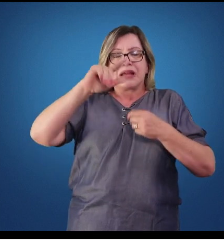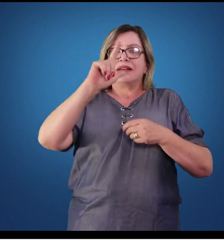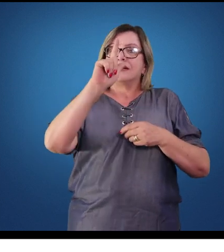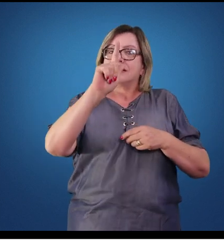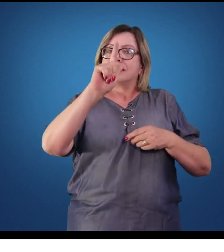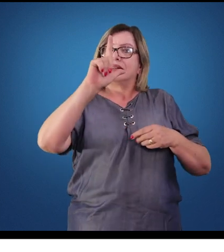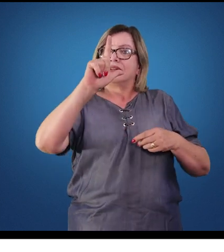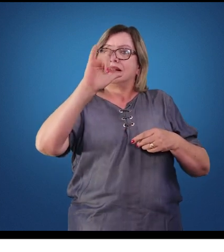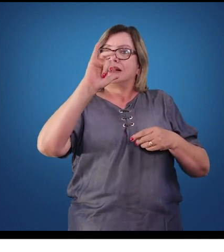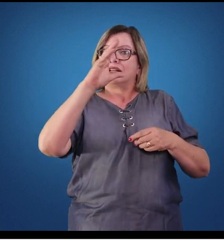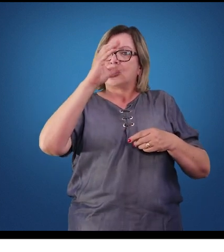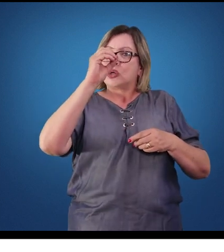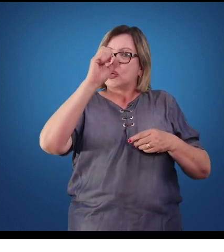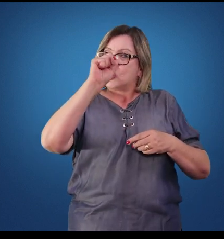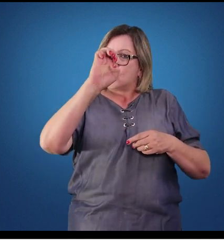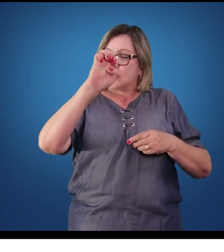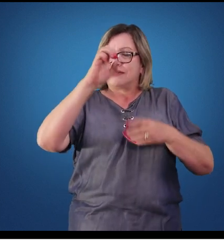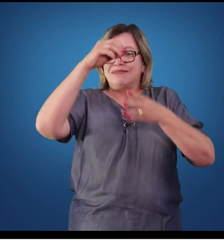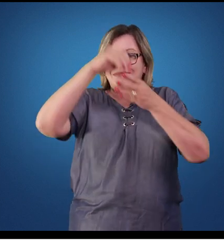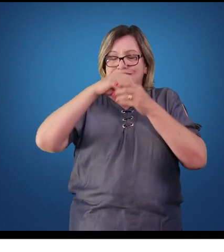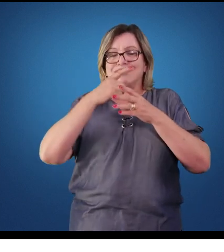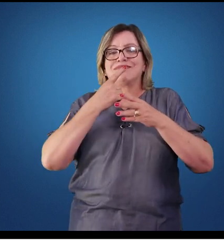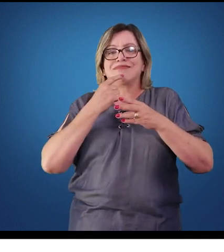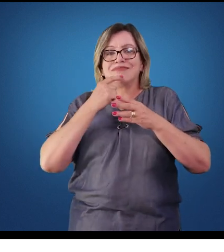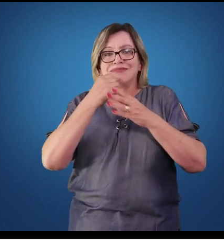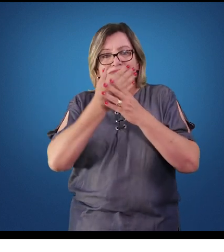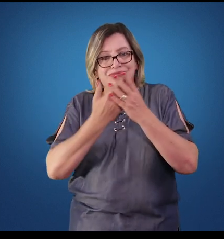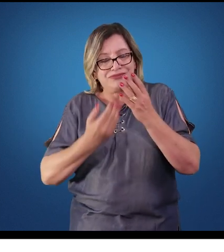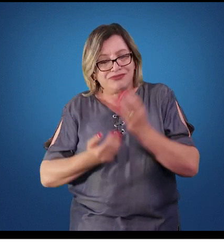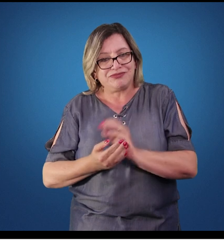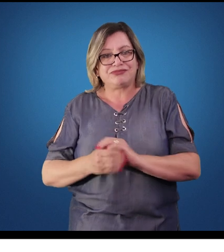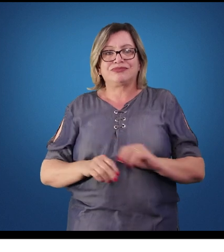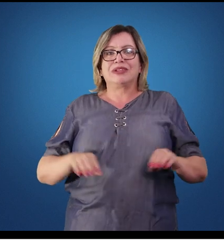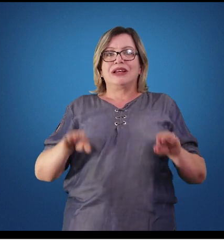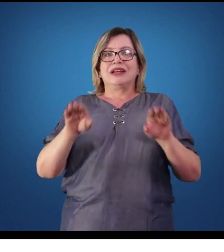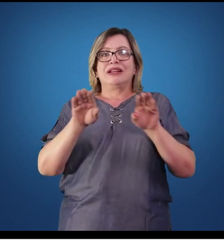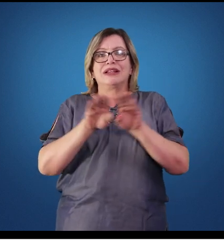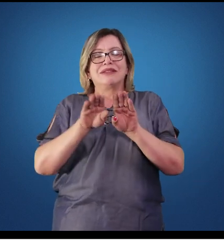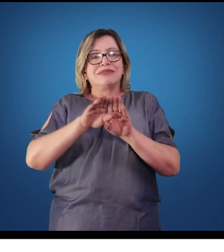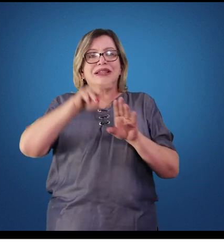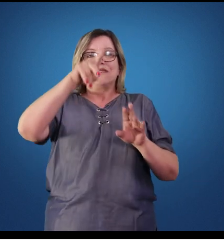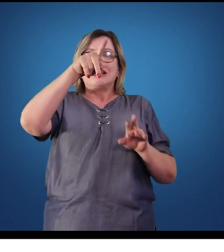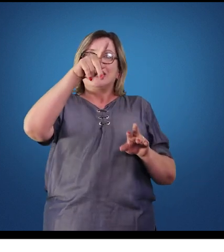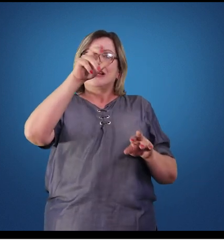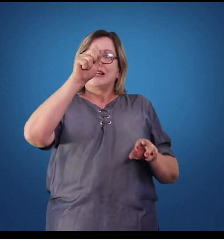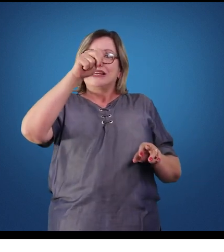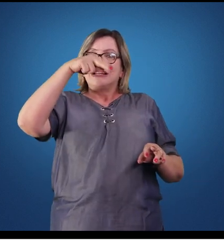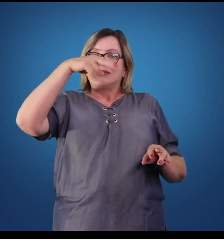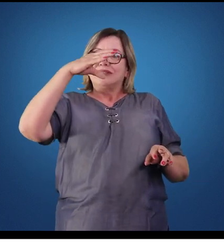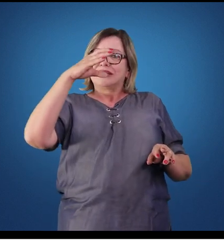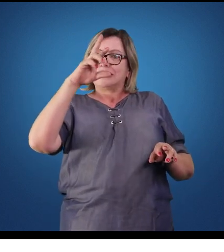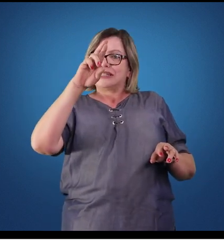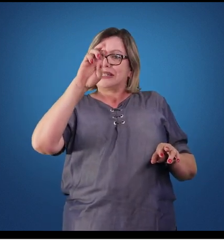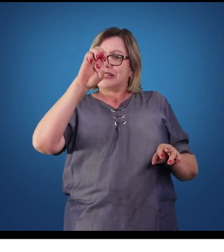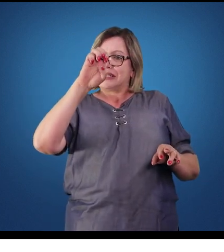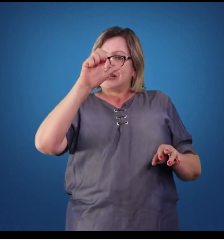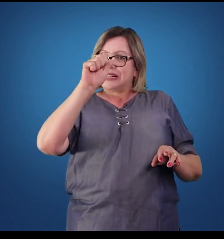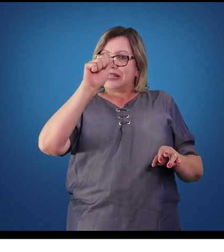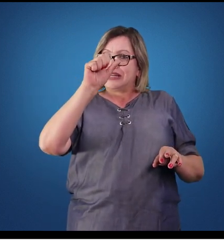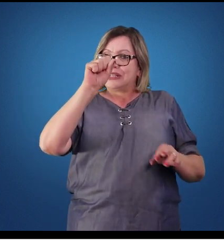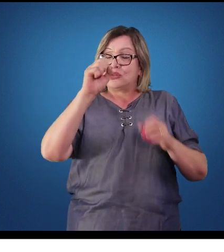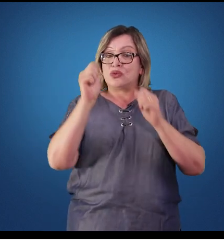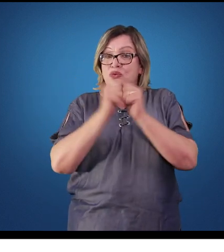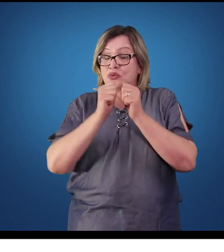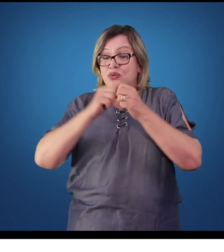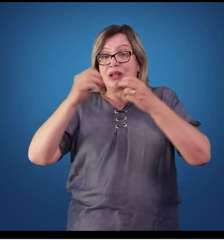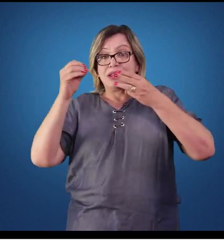na corrente sanguínea. Em contrapartida, o pâncreas produz, através das células beta, um outro hormônio